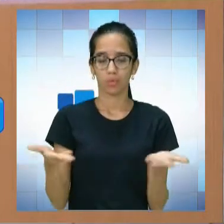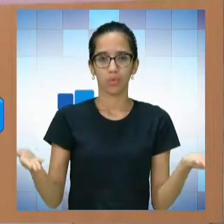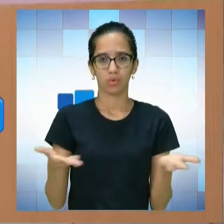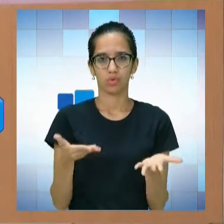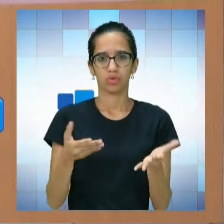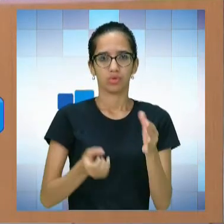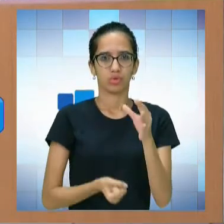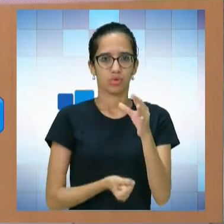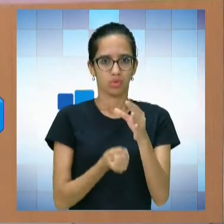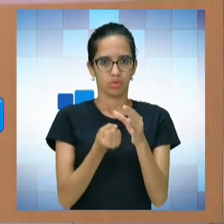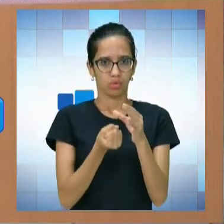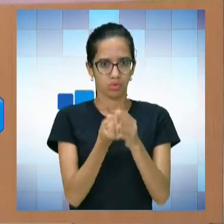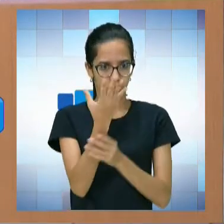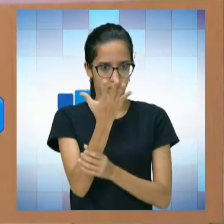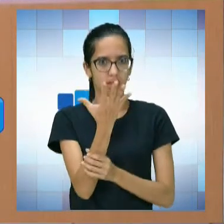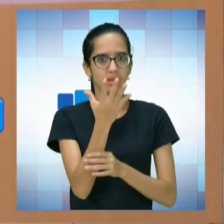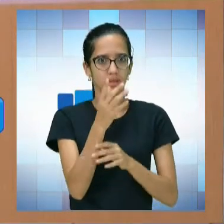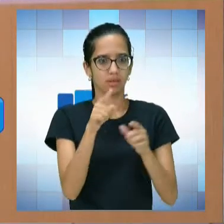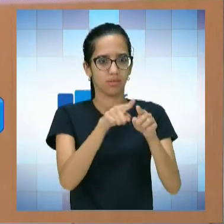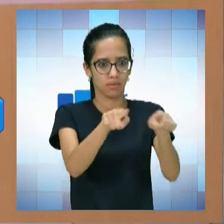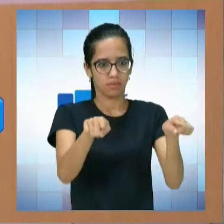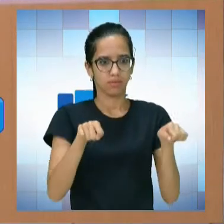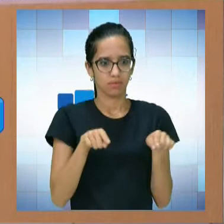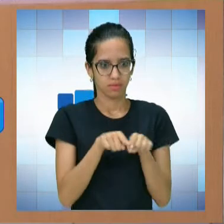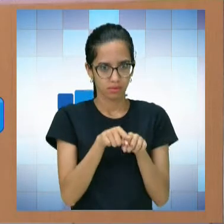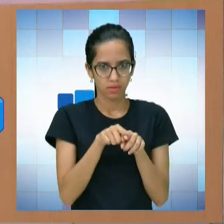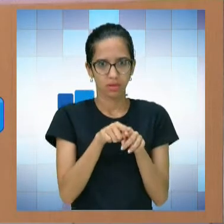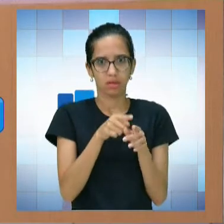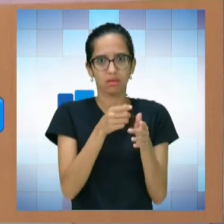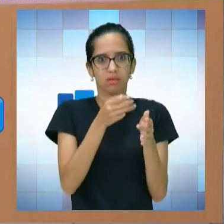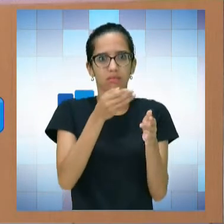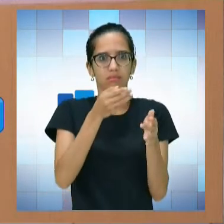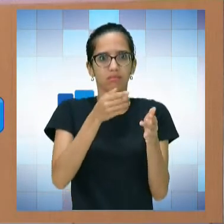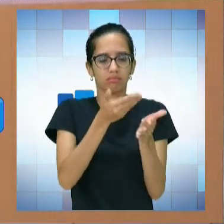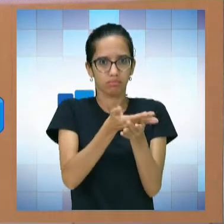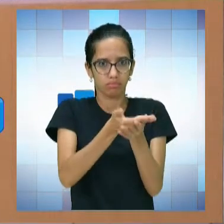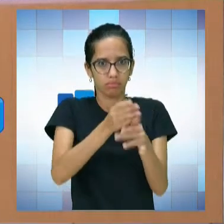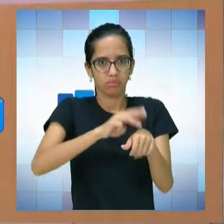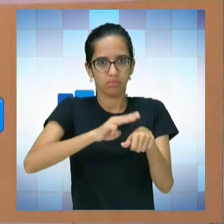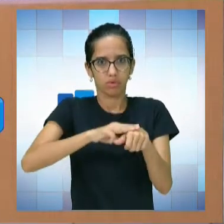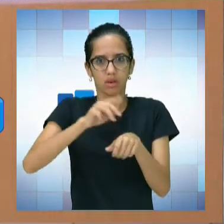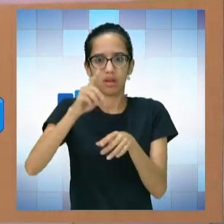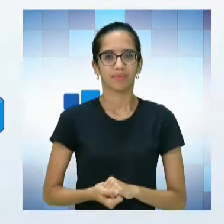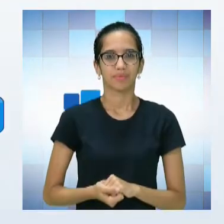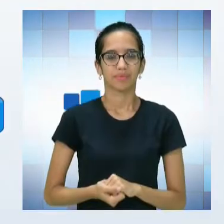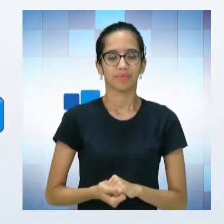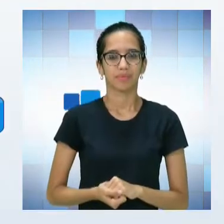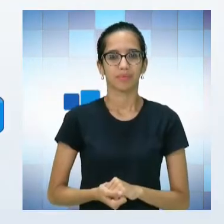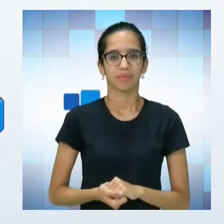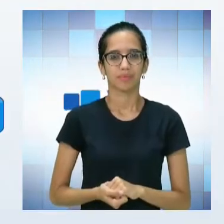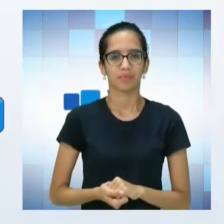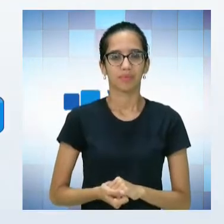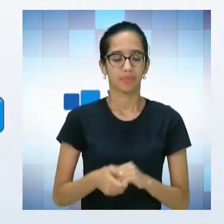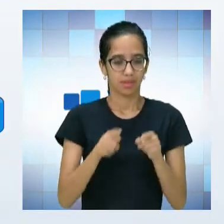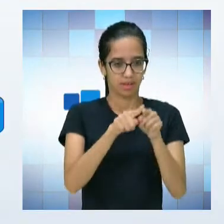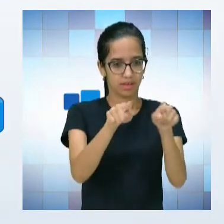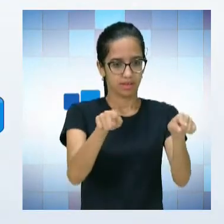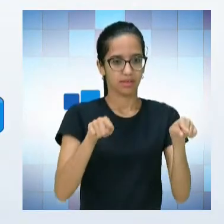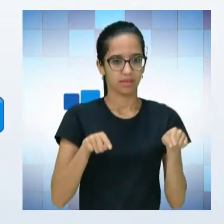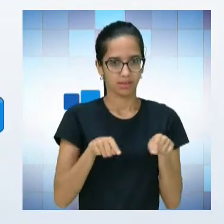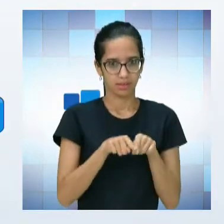laboratório de matemática implantado na ACEP é um grande divisor de águas. Por quê? Esse laboratório,